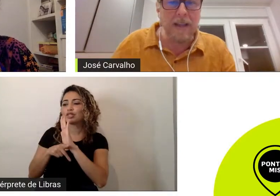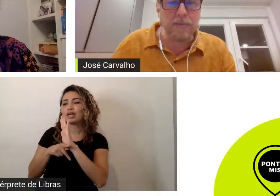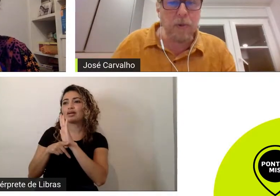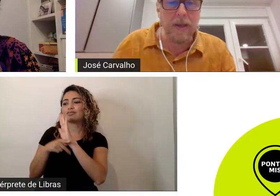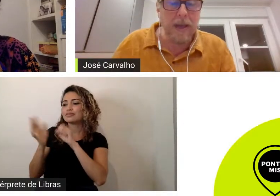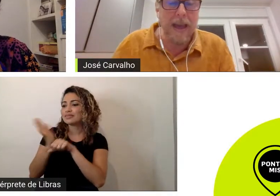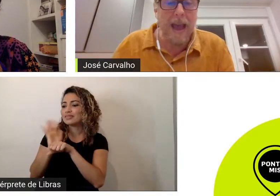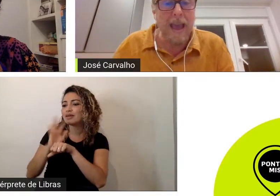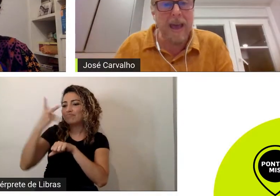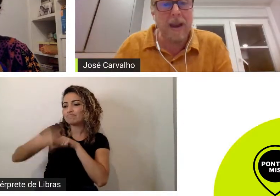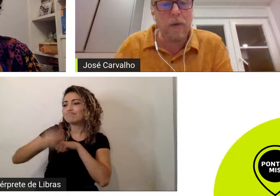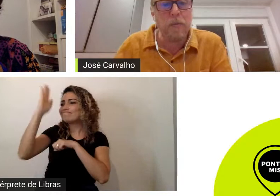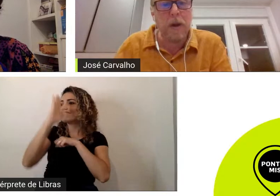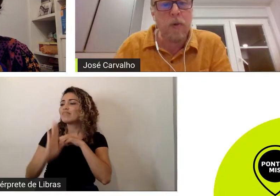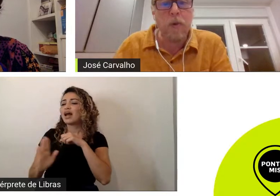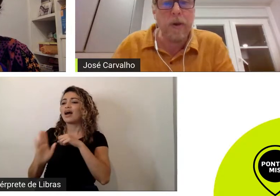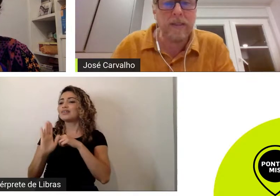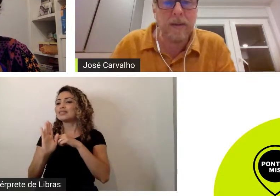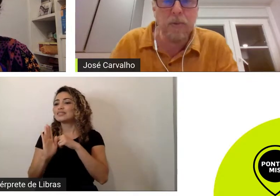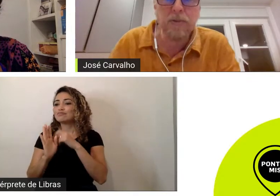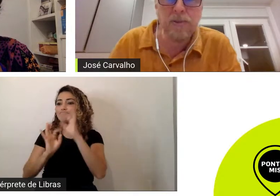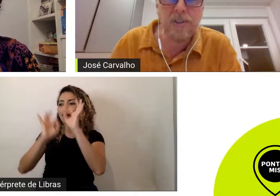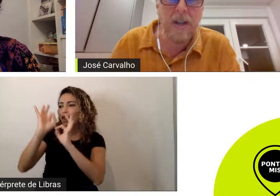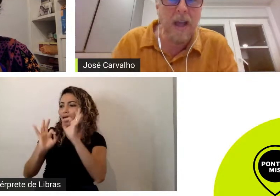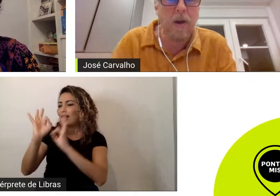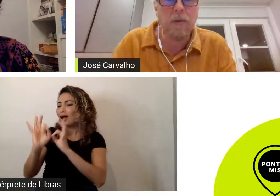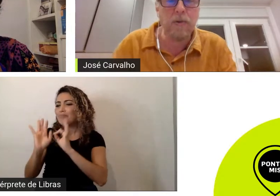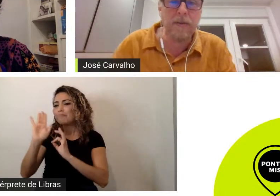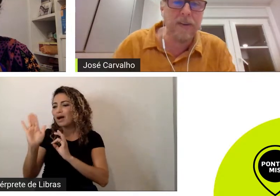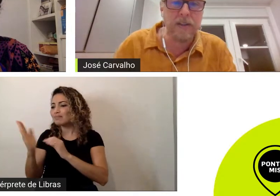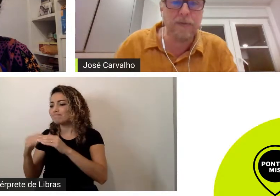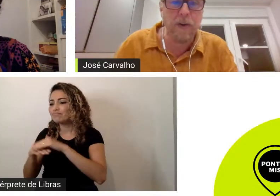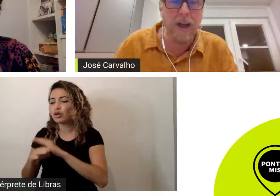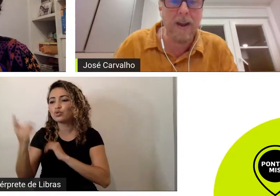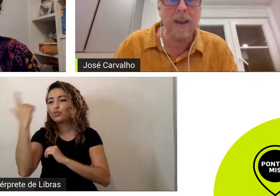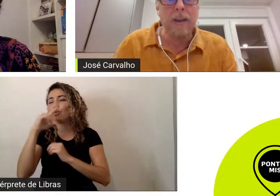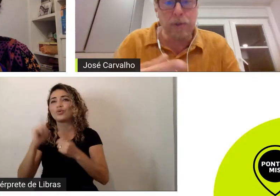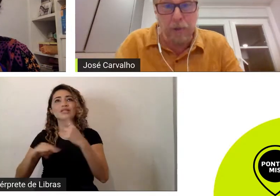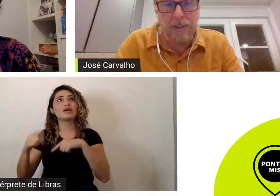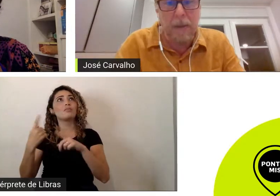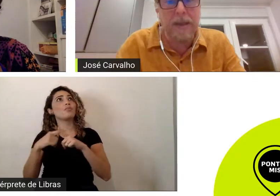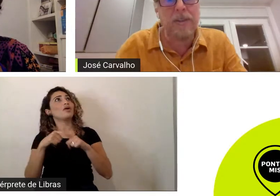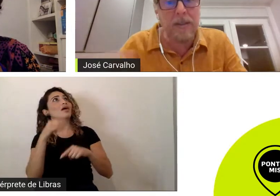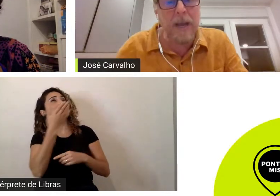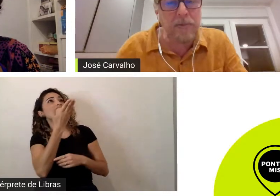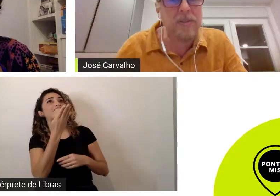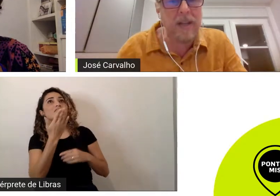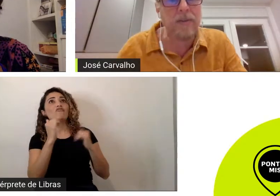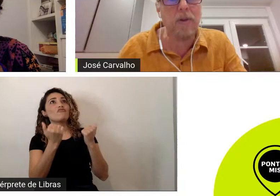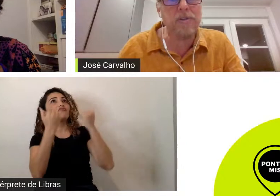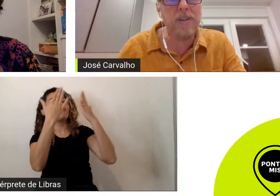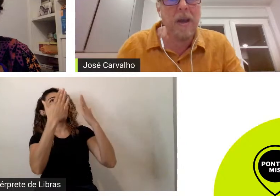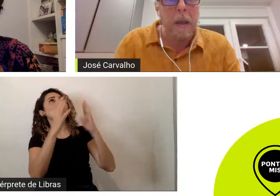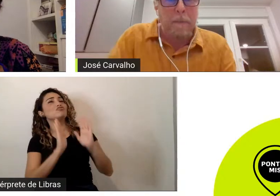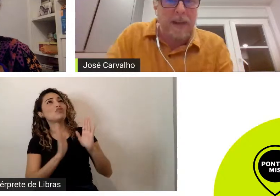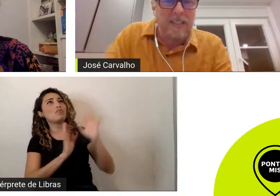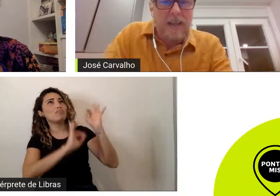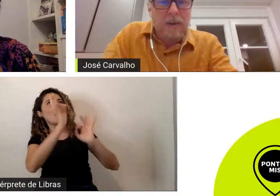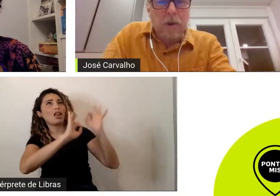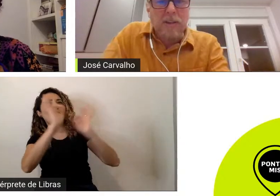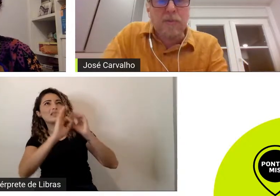engavetados porque era uma concorrência muito desleal com o que vinha de fora justamente em termos de tecnologia